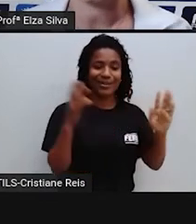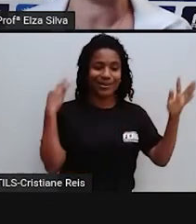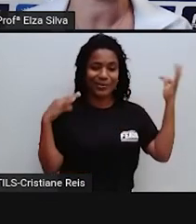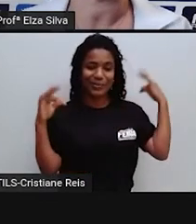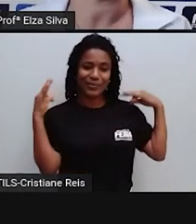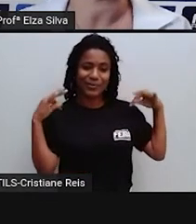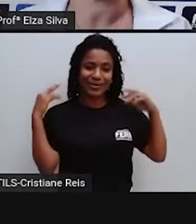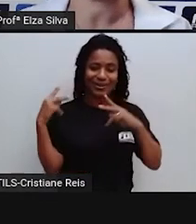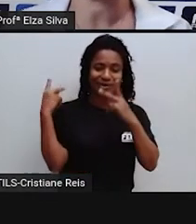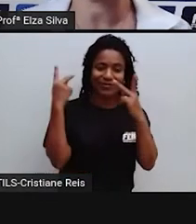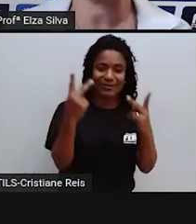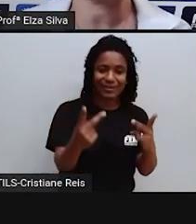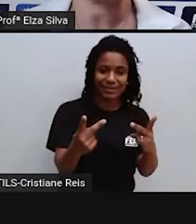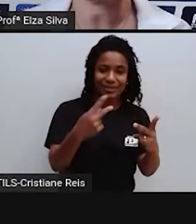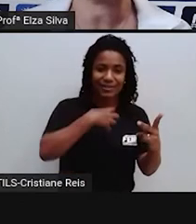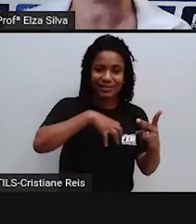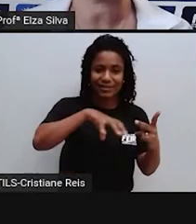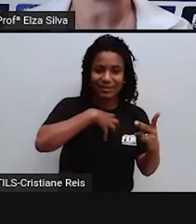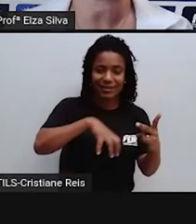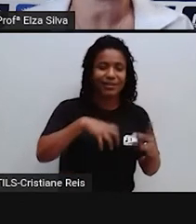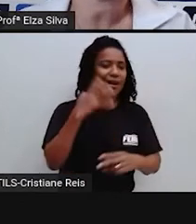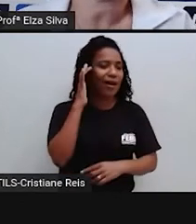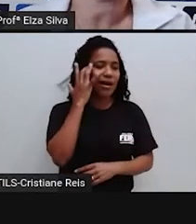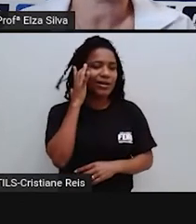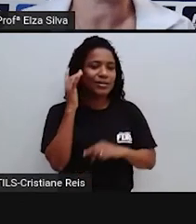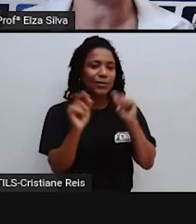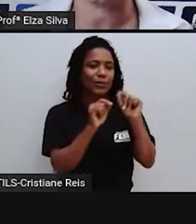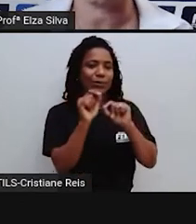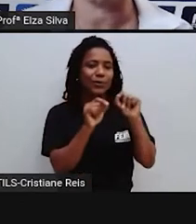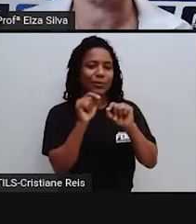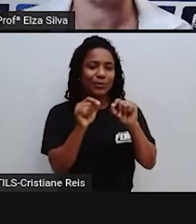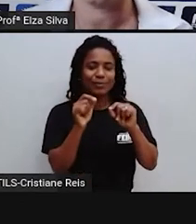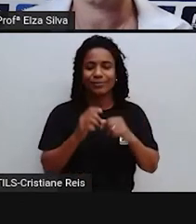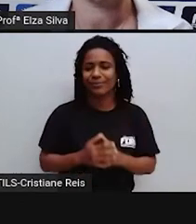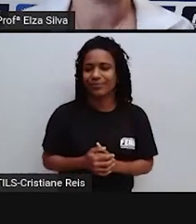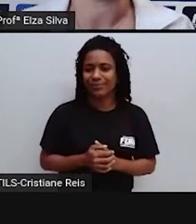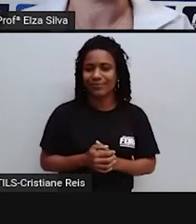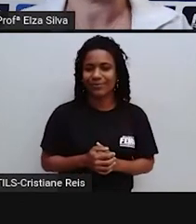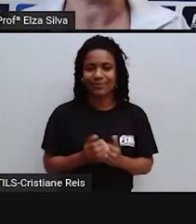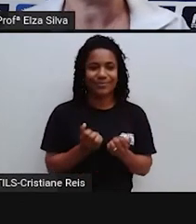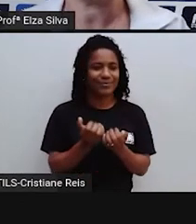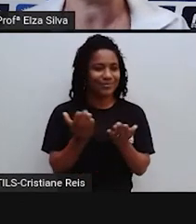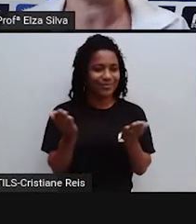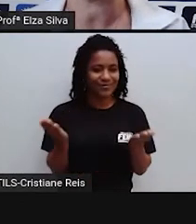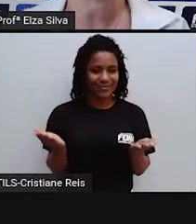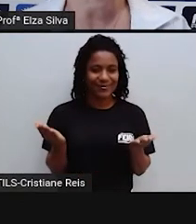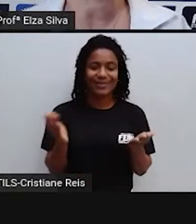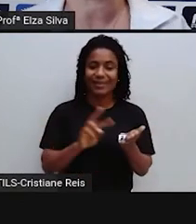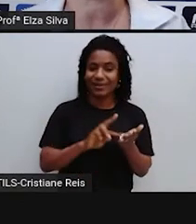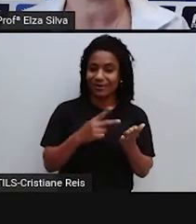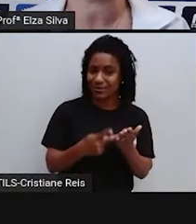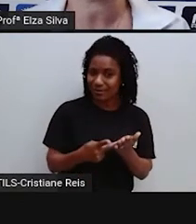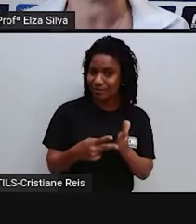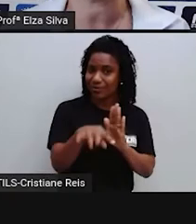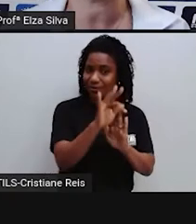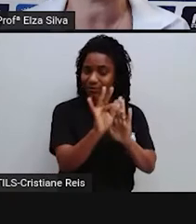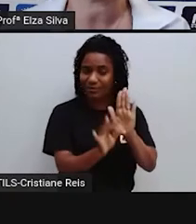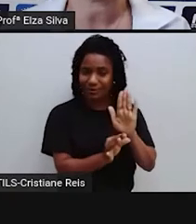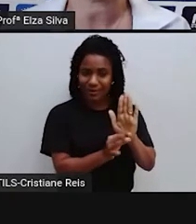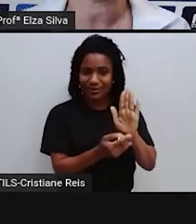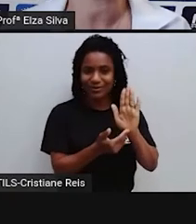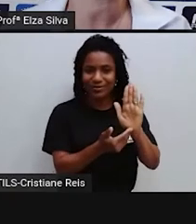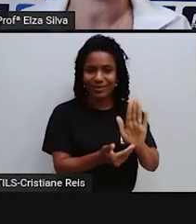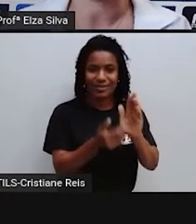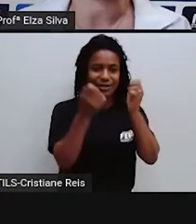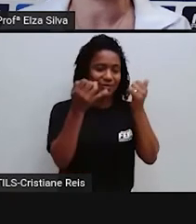It's a fantastic city Or It's a incredible city De acordo com o texto De autora disse